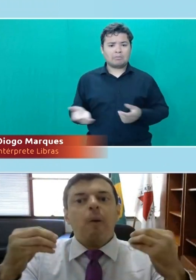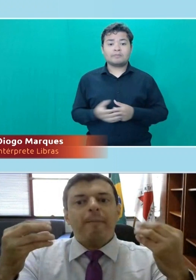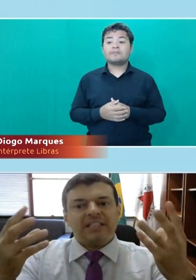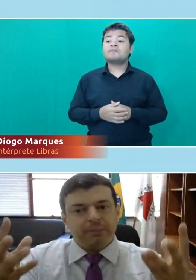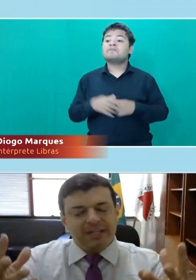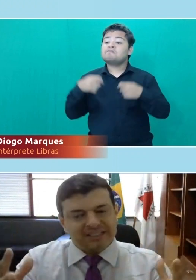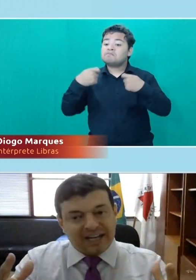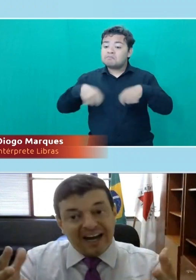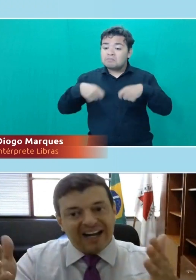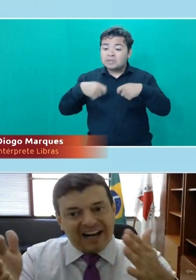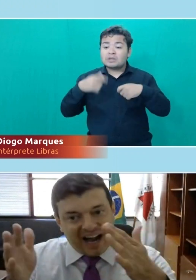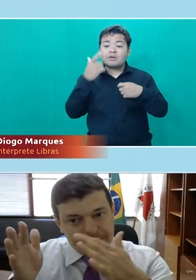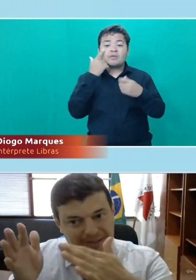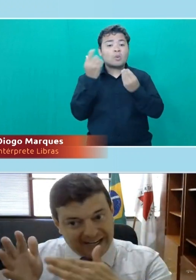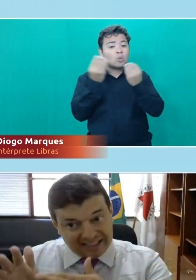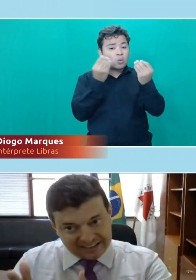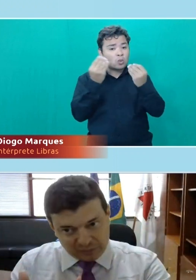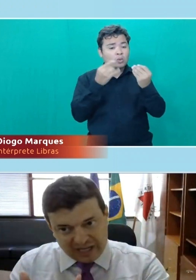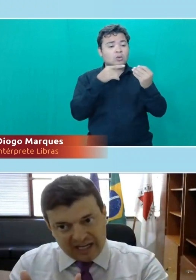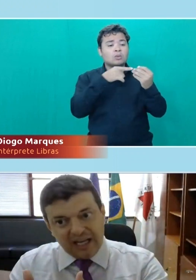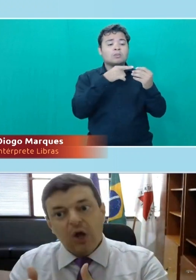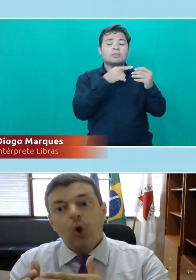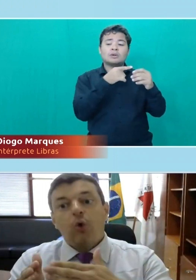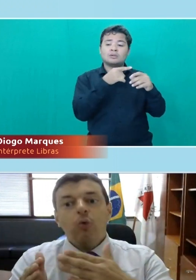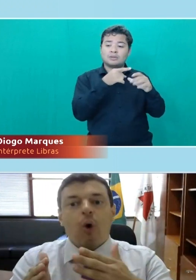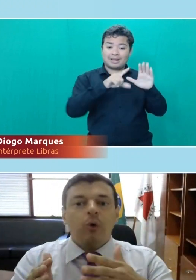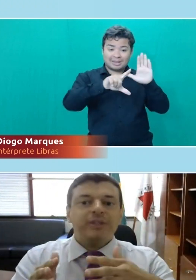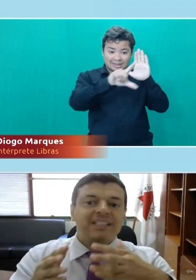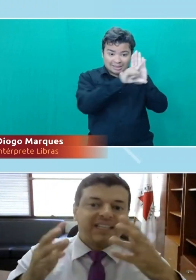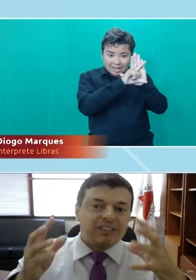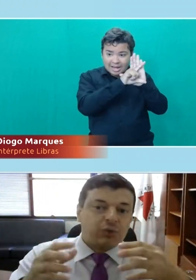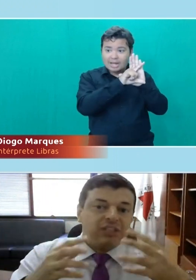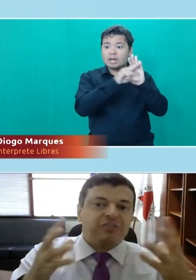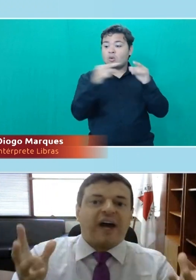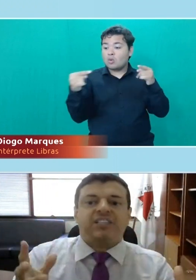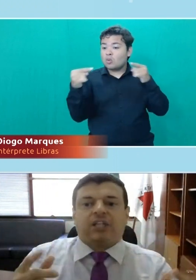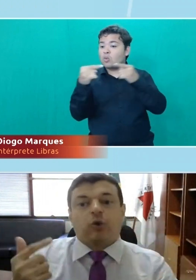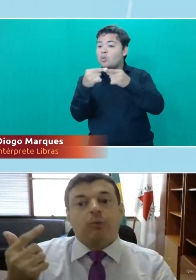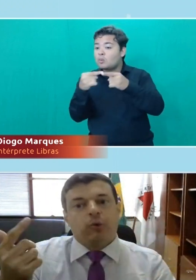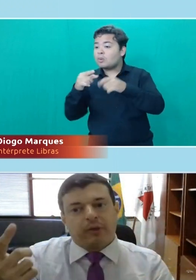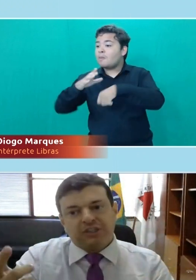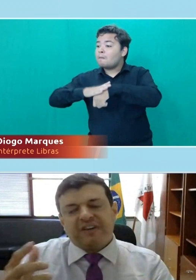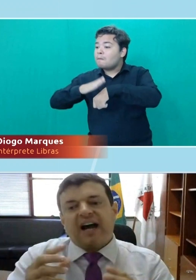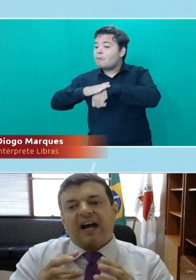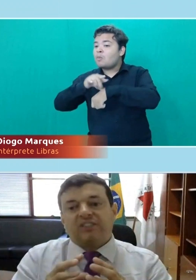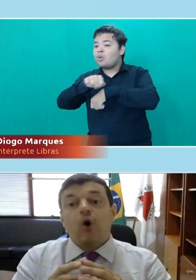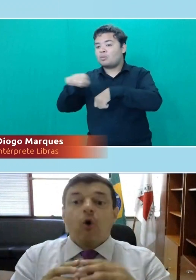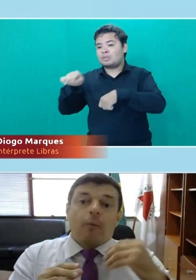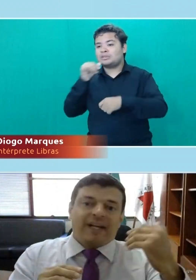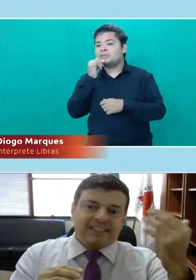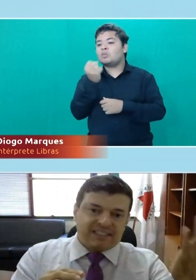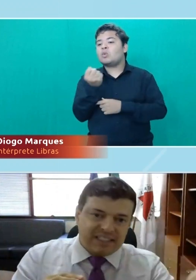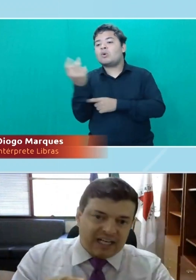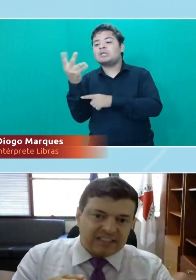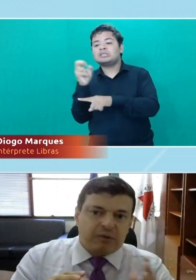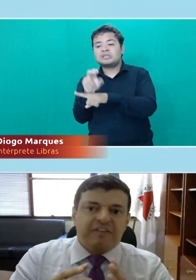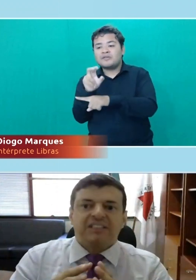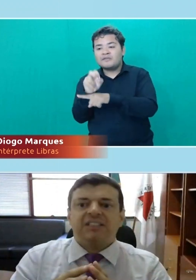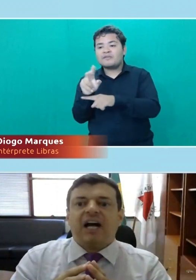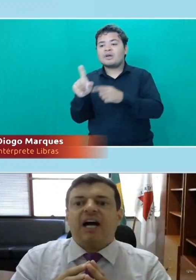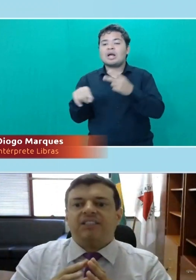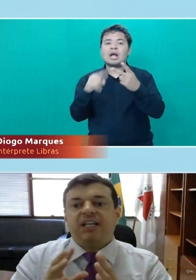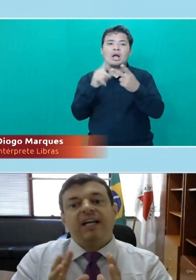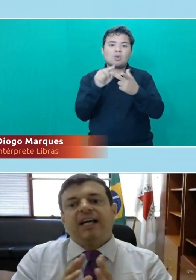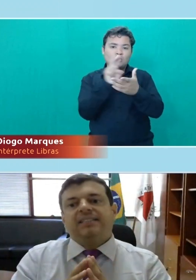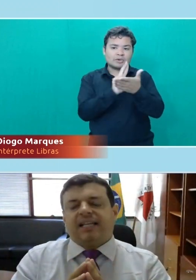formas de compatibilizar a aplicação da lei com outras questões fáticas, como o número de vagas, como a necessidade da